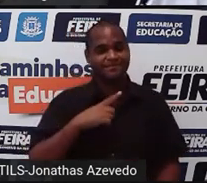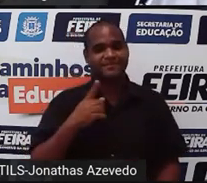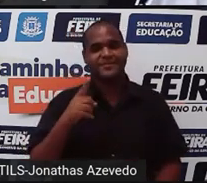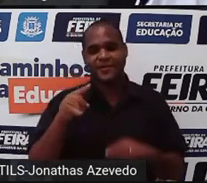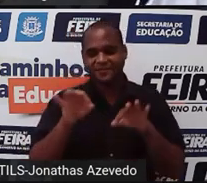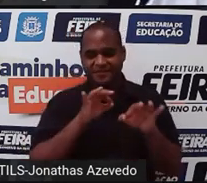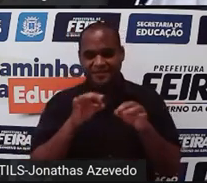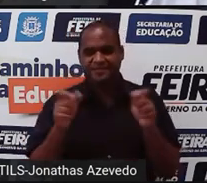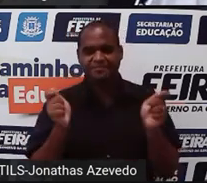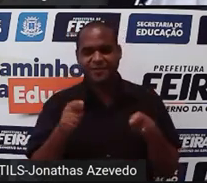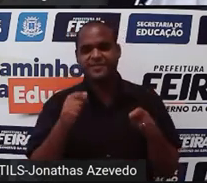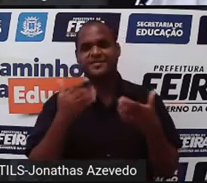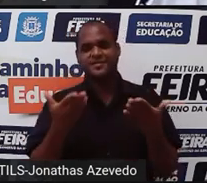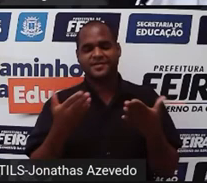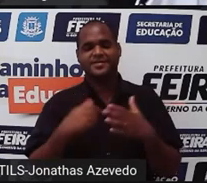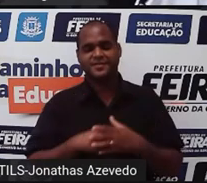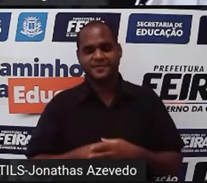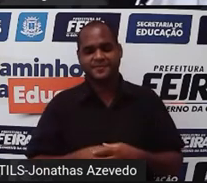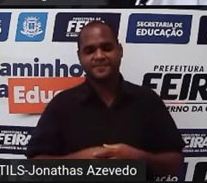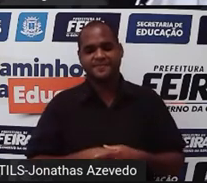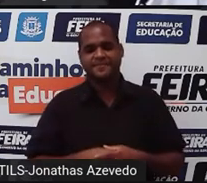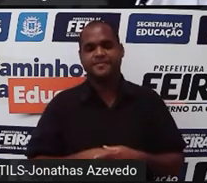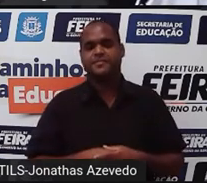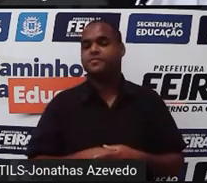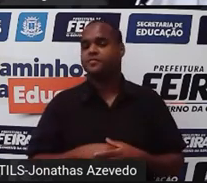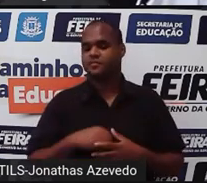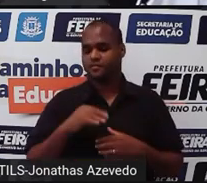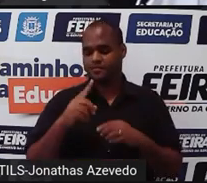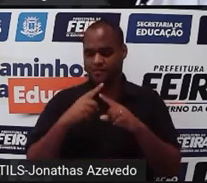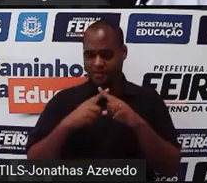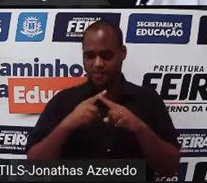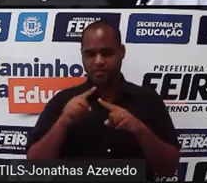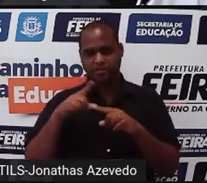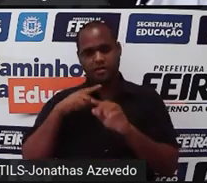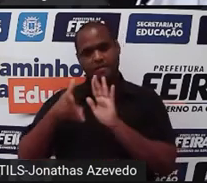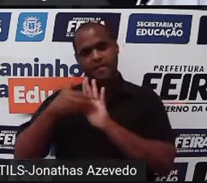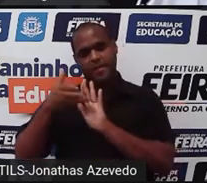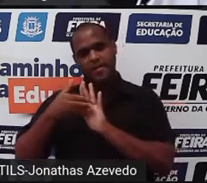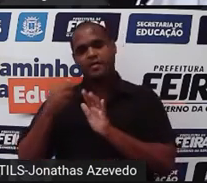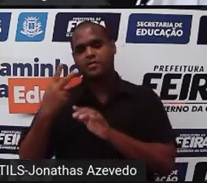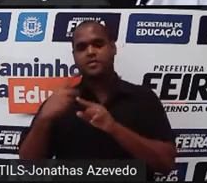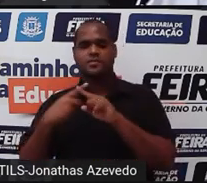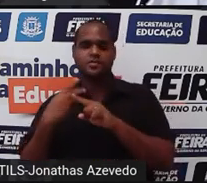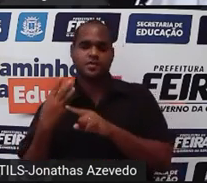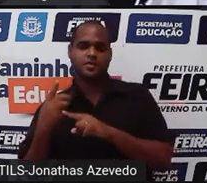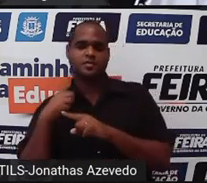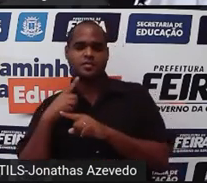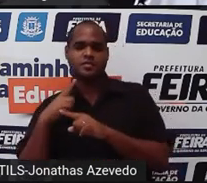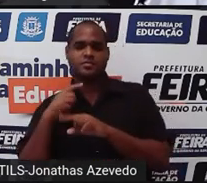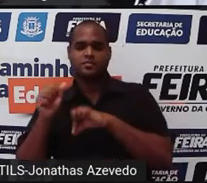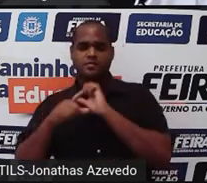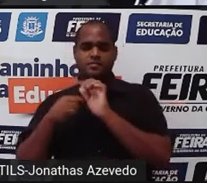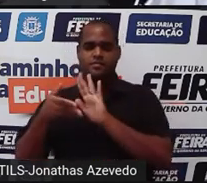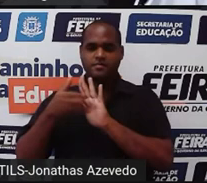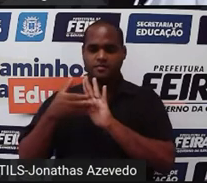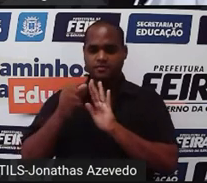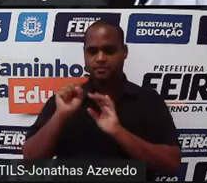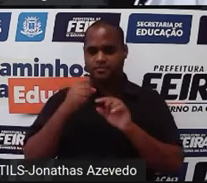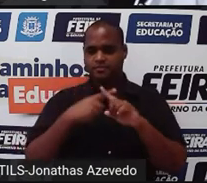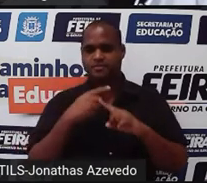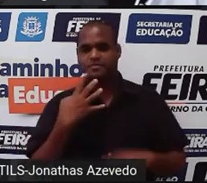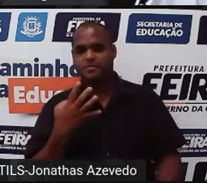gente vai ver que é essa possibilidade olha só tira o x bota 3 fica 2 vezes 3 tira o y bota 4 8 vezes 4